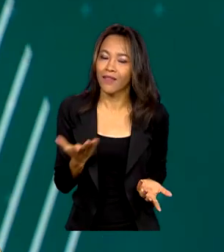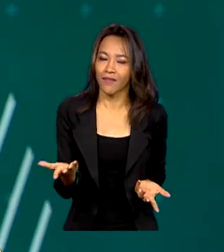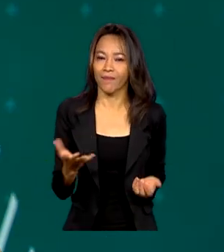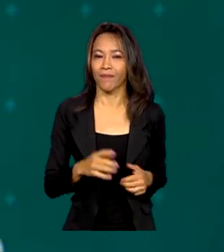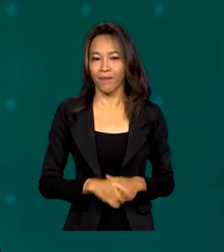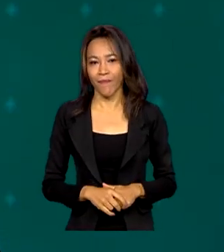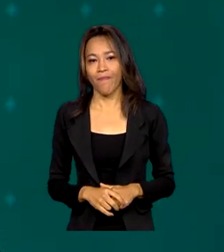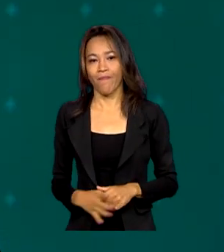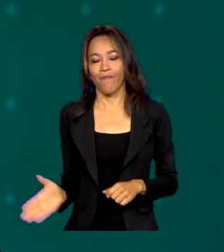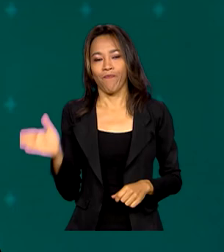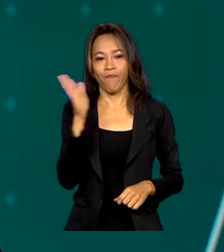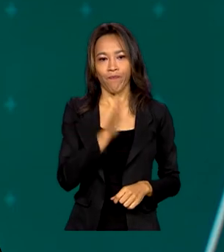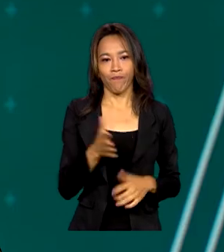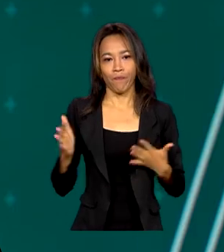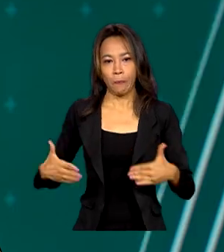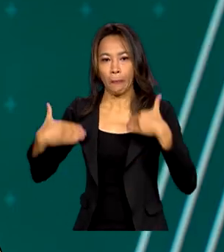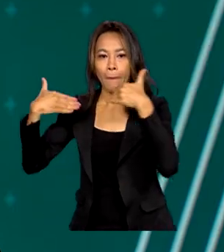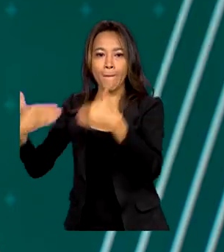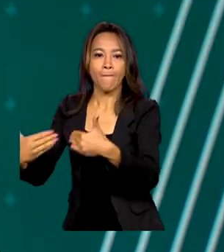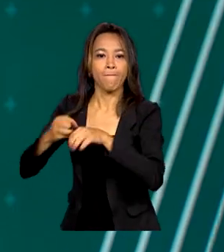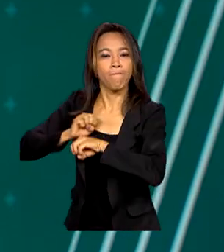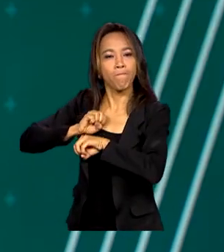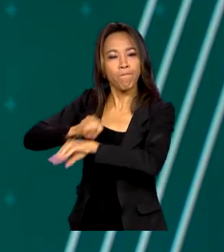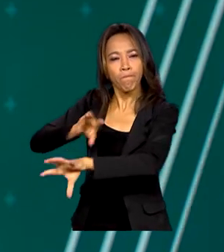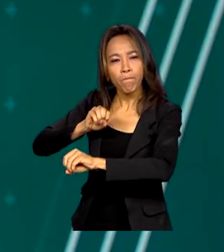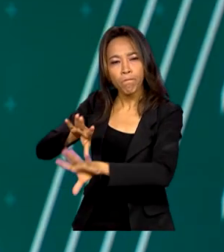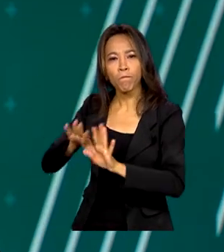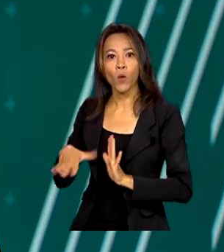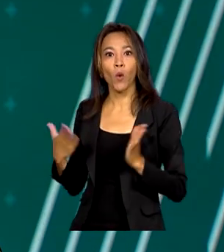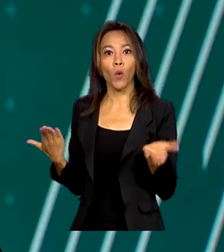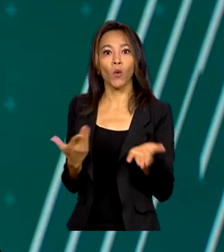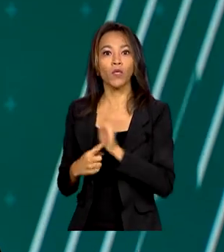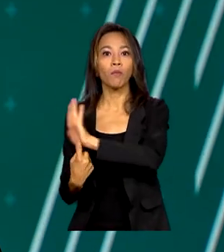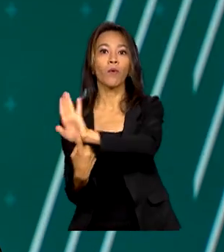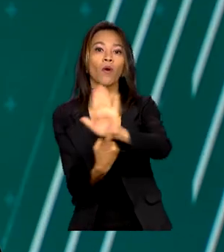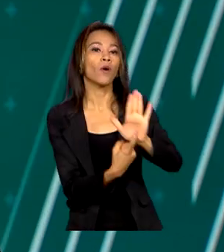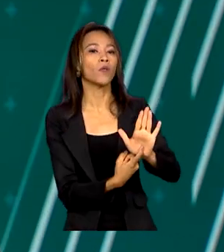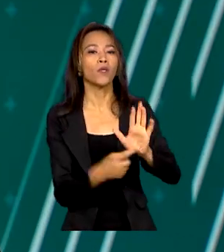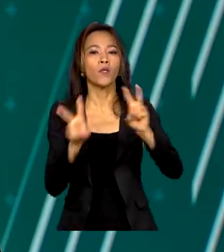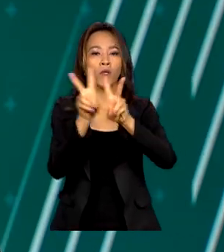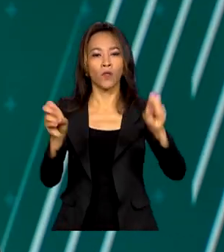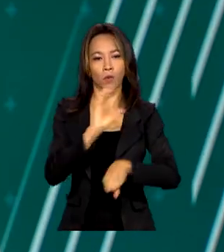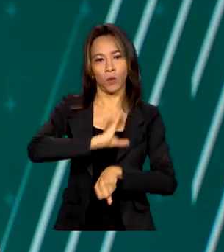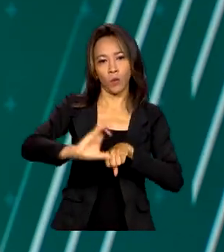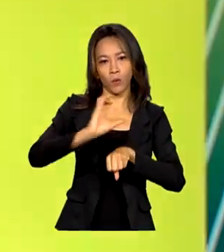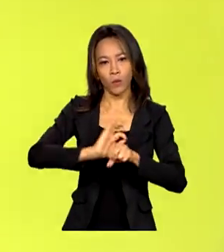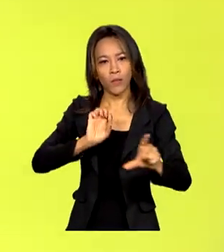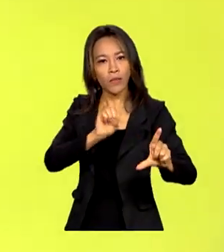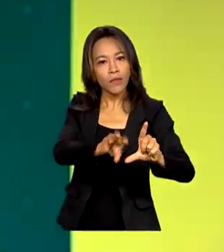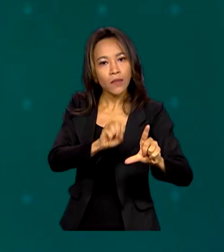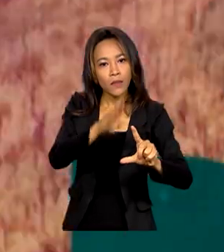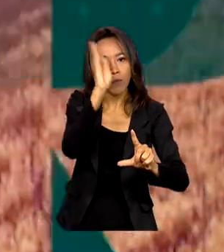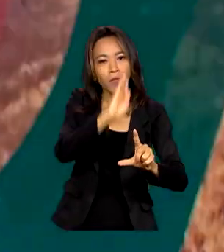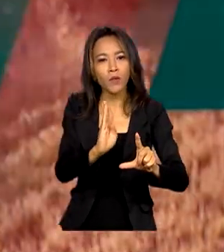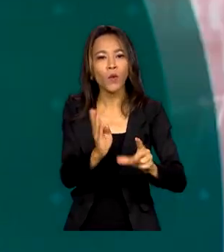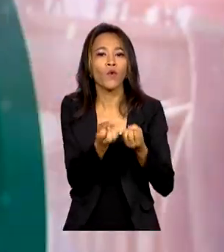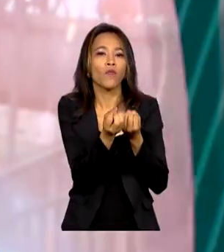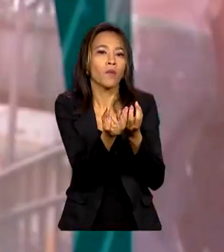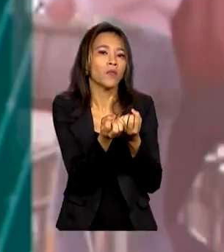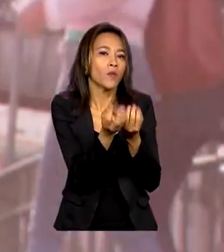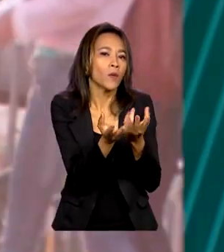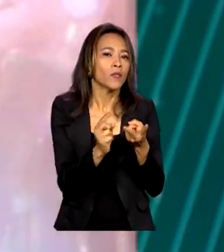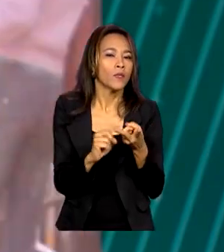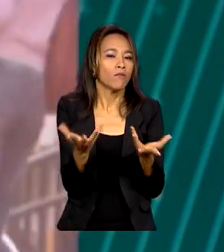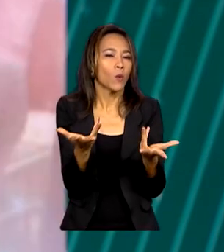O Ministério da Educação faz uma apresentação hoje sobre os cursos de licenciatura no Brasil, com informações de demanda,